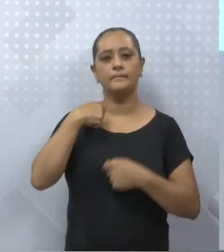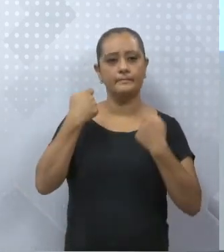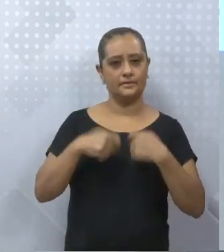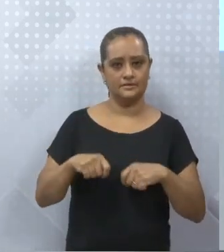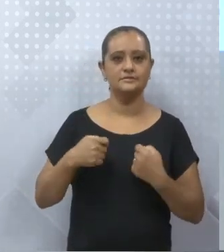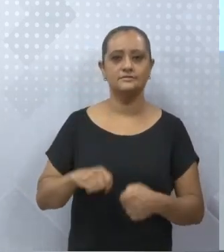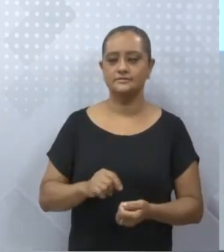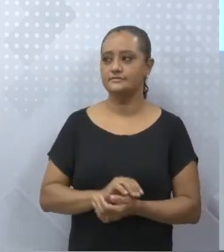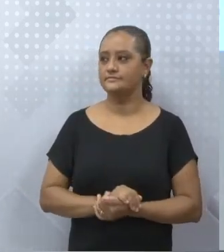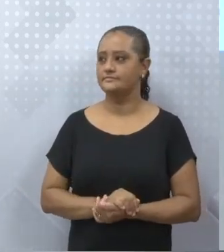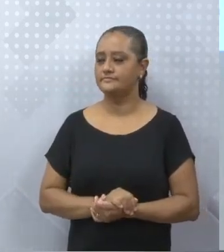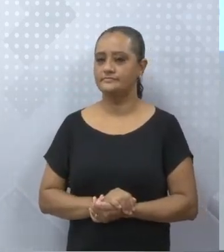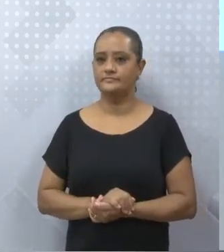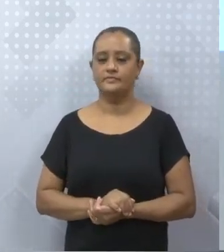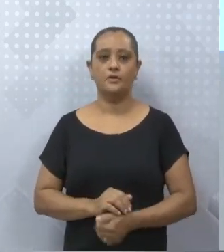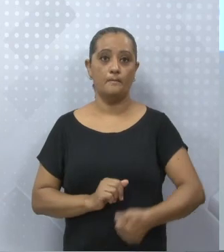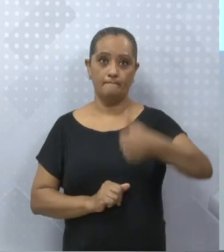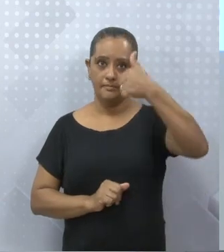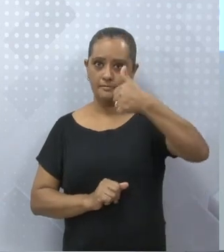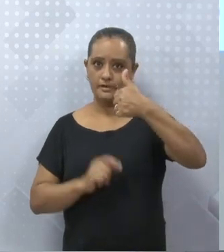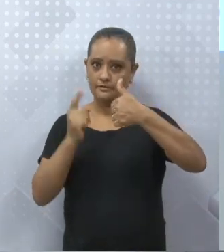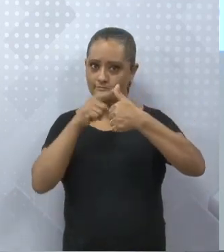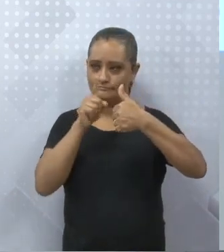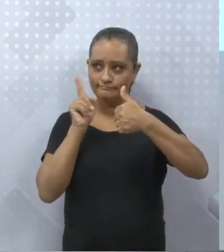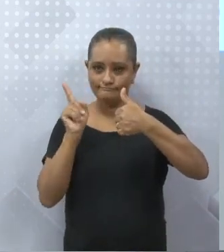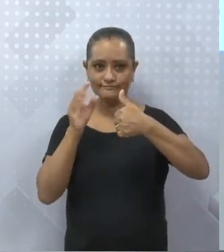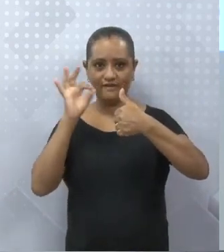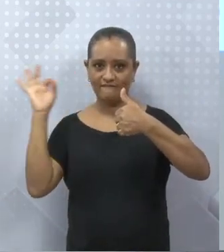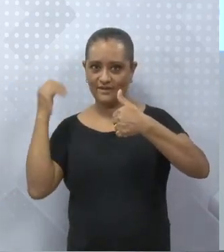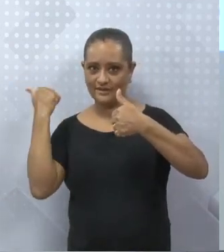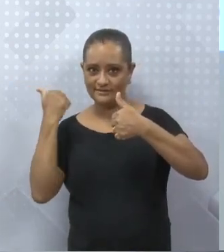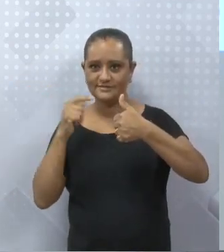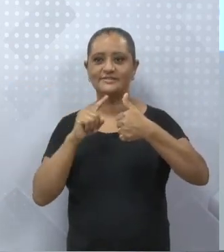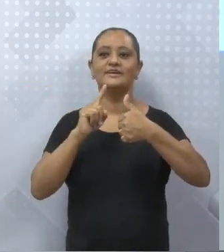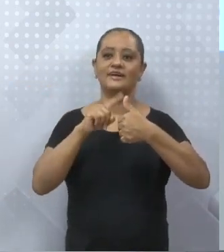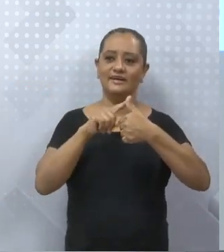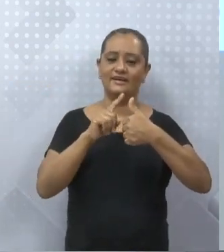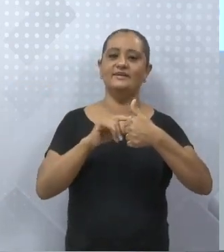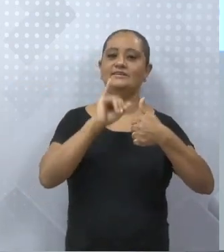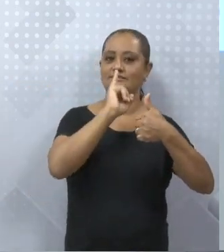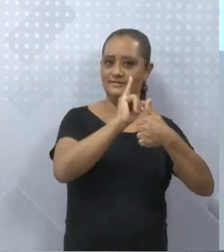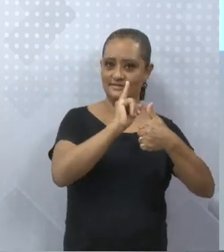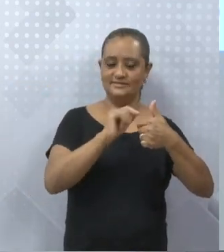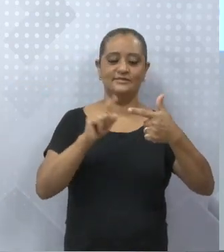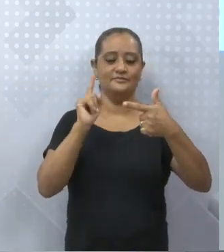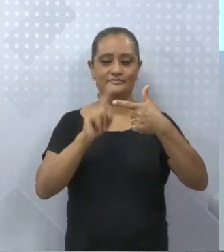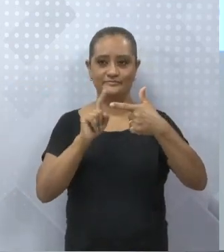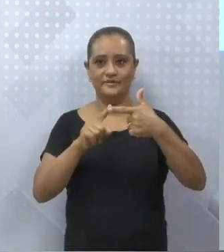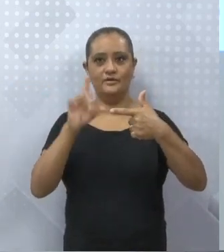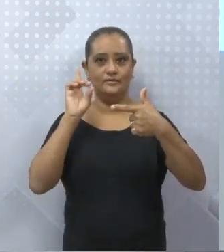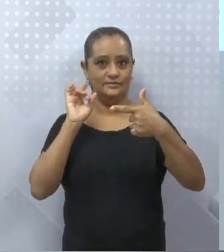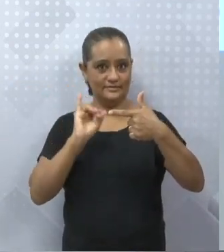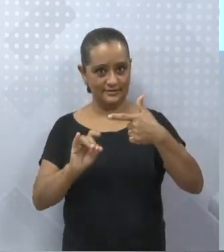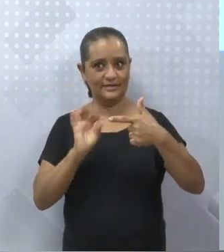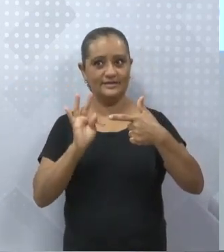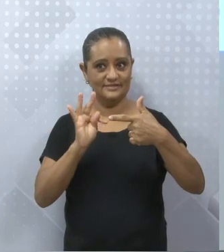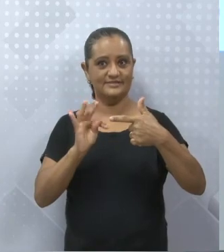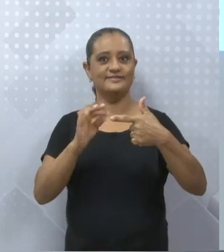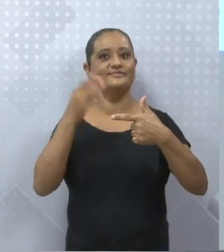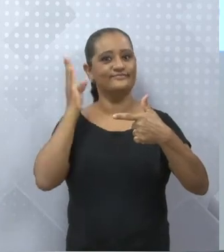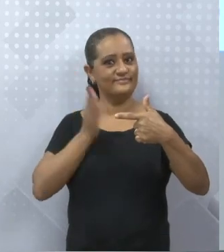intransitivo. O segundo, transitivo direto. Por quê? Porque eu fiz a pergunta o quê? E